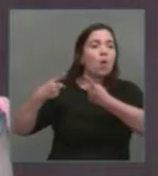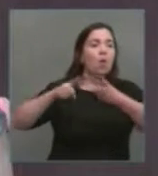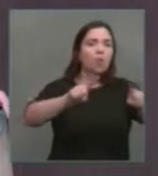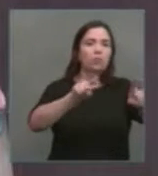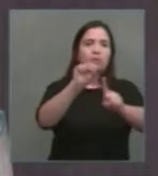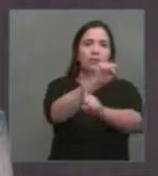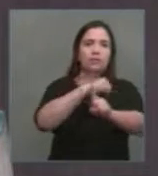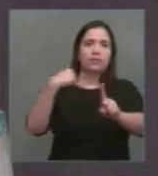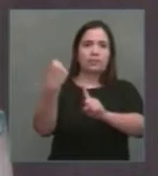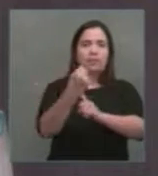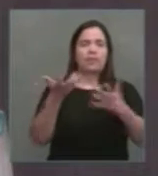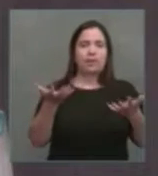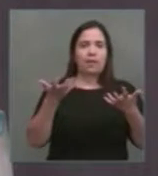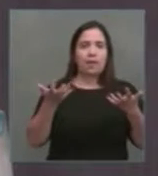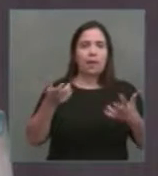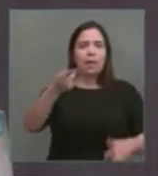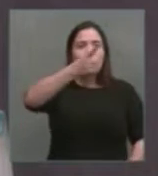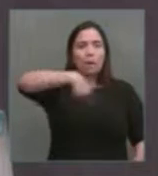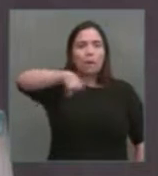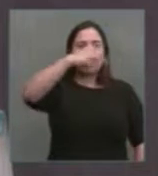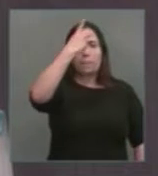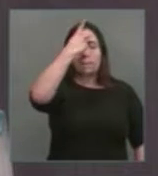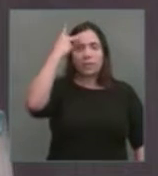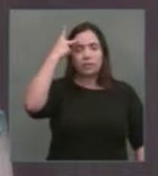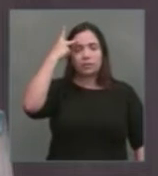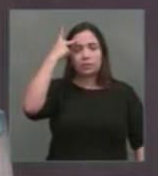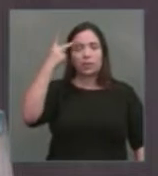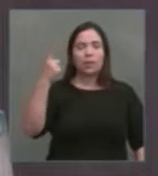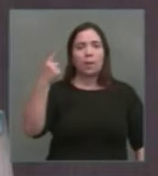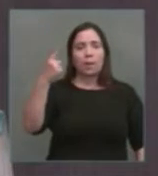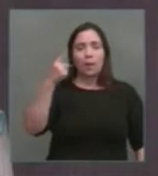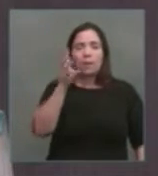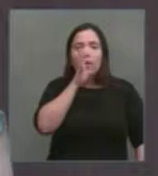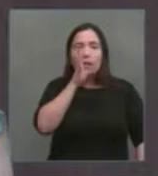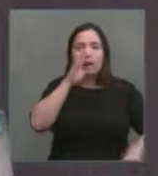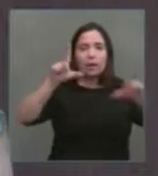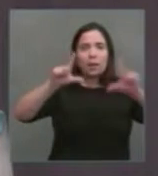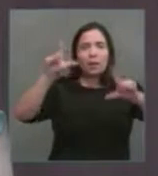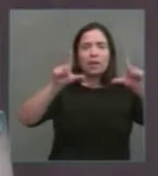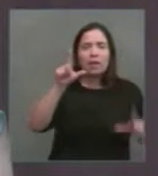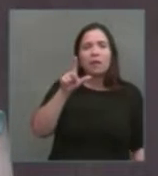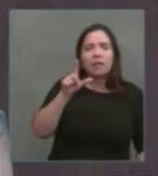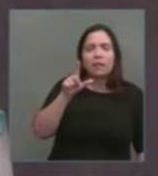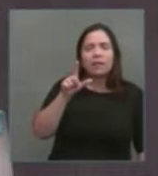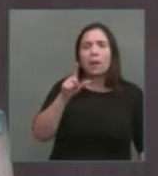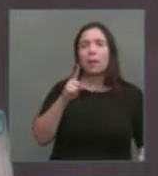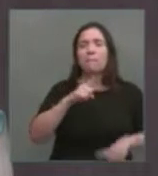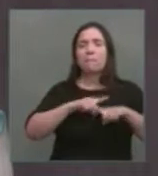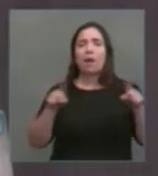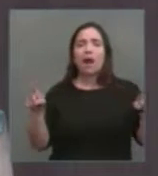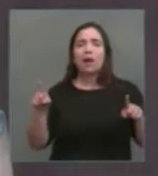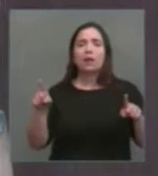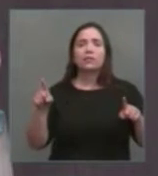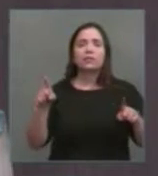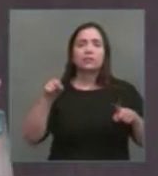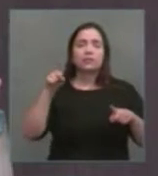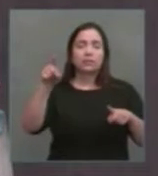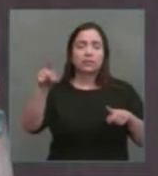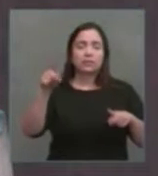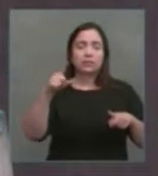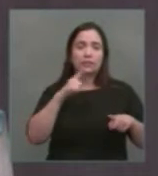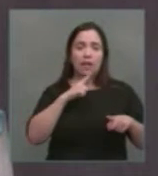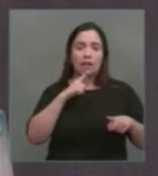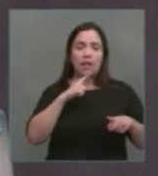Eu sei que as pessoas que podem estar agora nos assistindo dizem, mas as estatais viraram, ou sempre